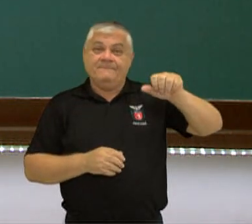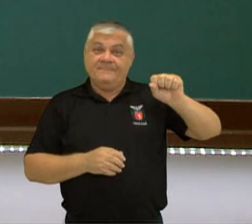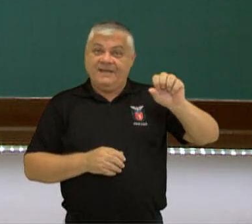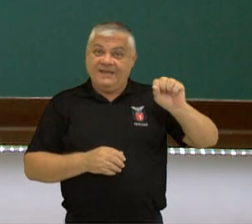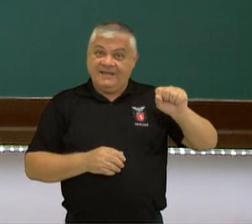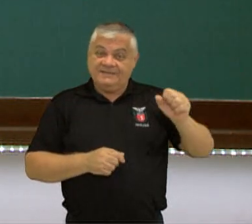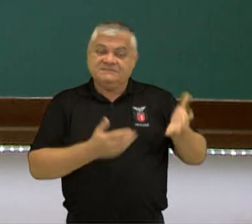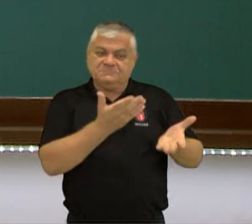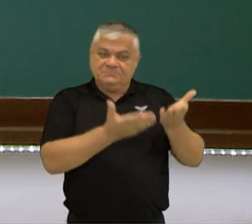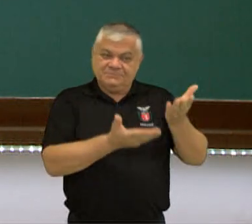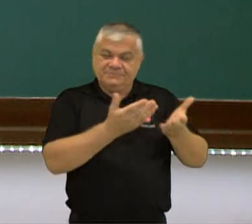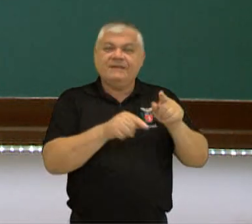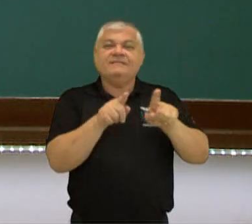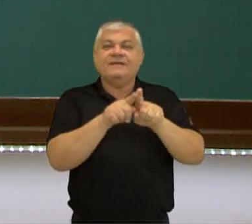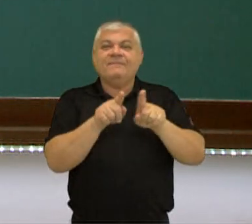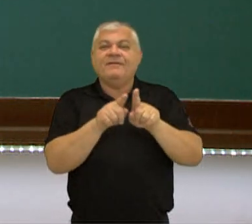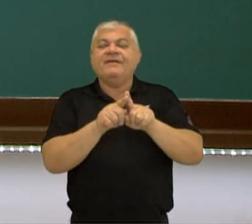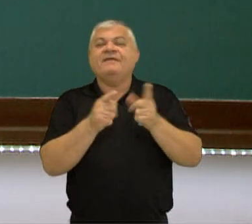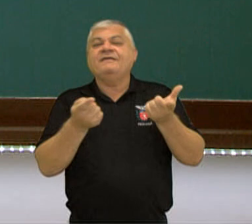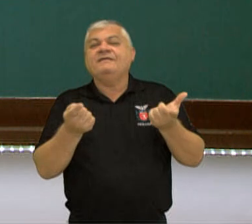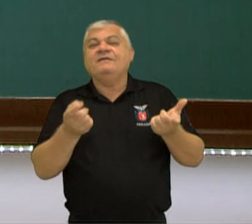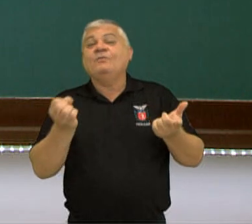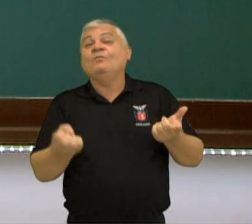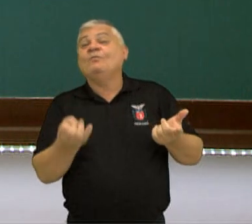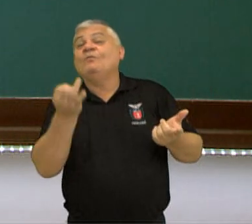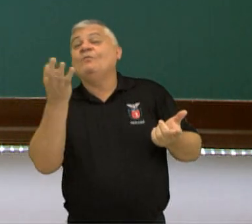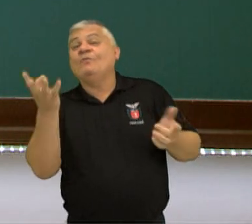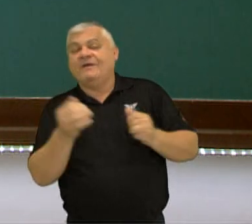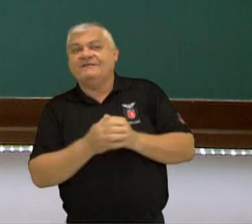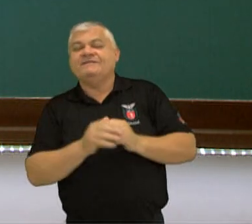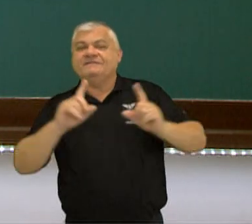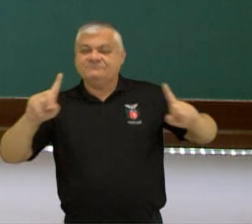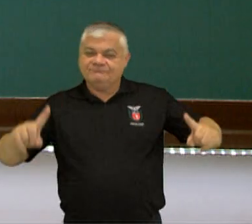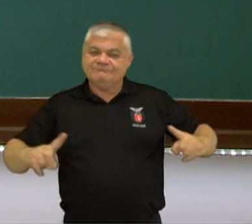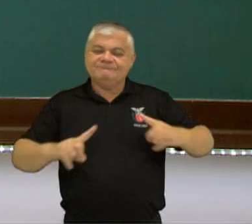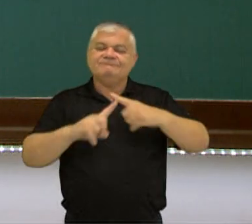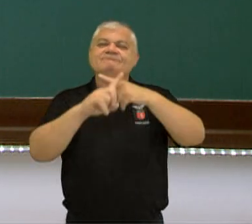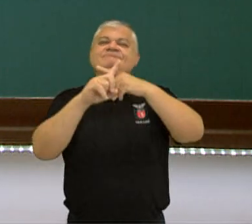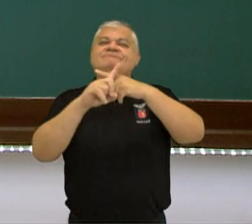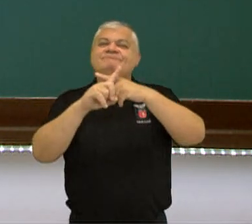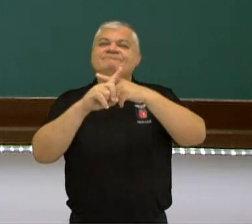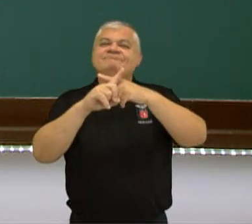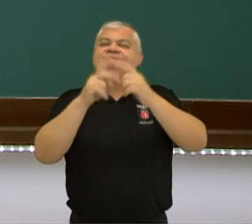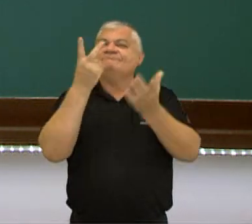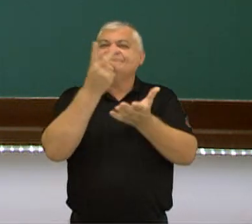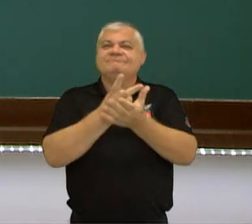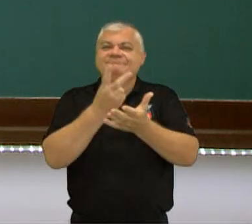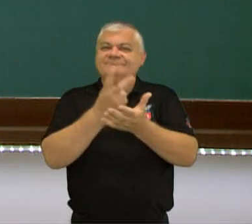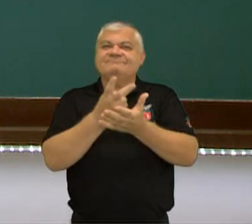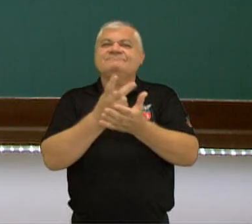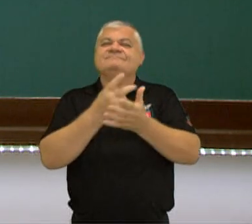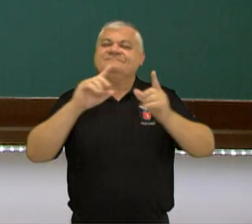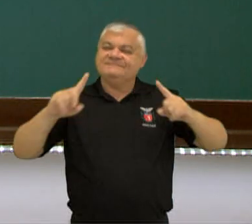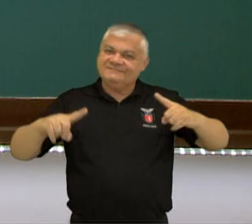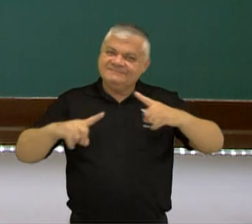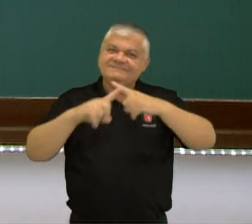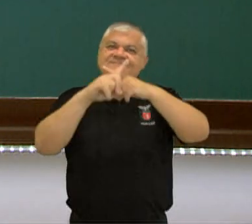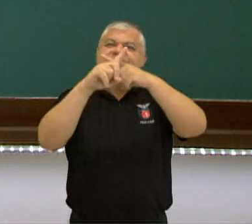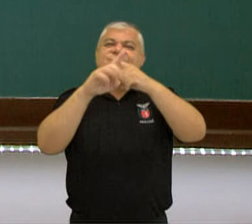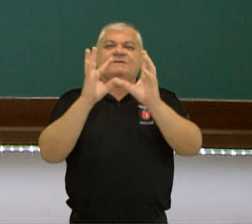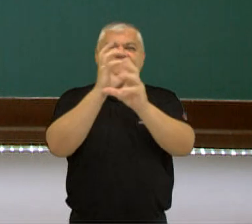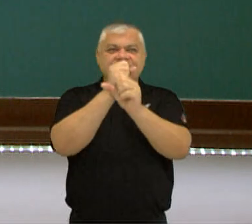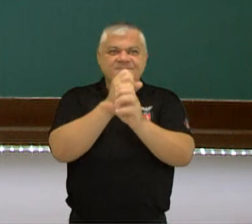massas e a proporção. E aí, nós usamos a regrinha mágica lá, a regrinha de ouro da estequiometria.